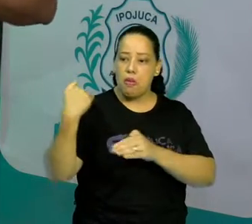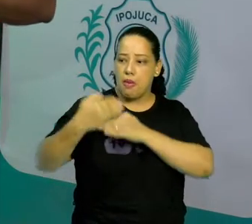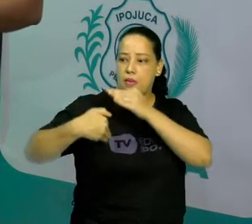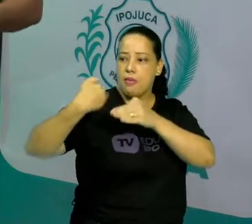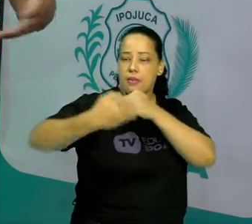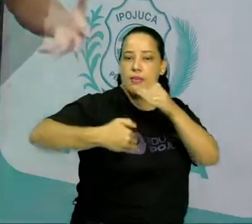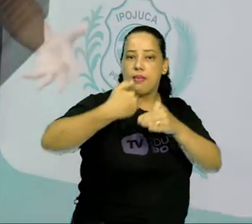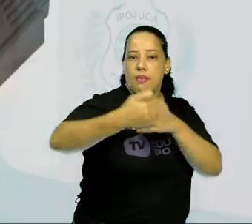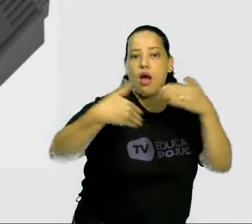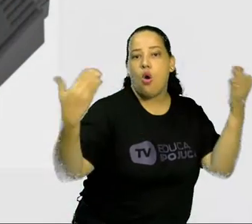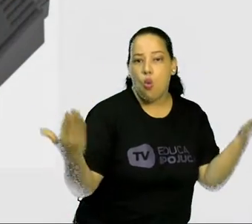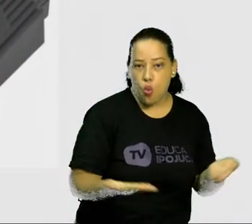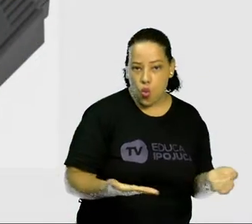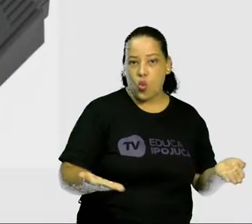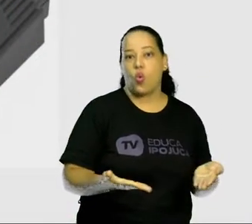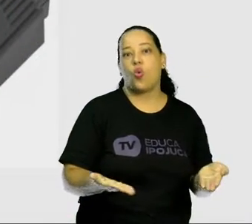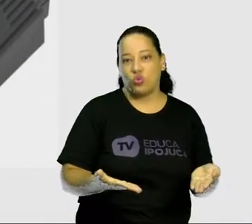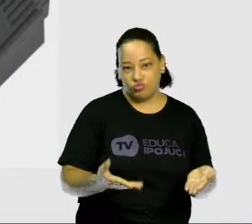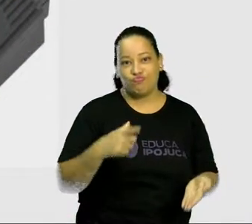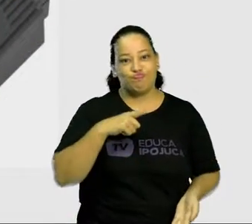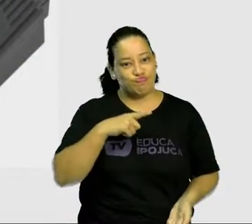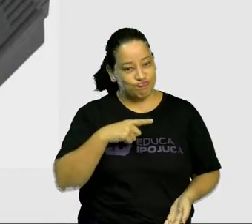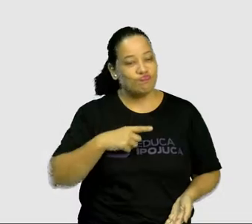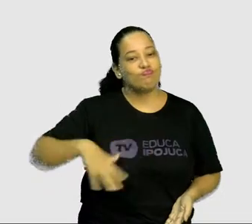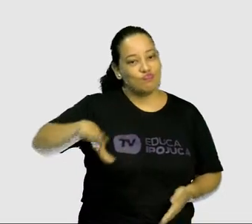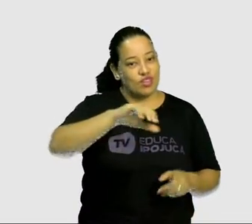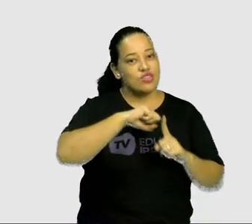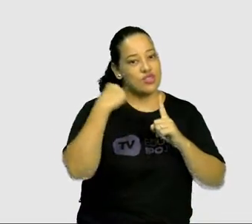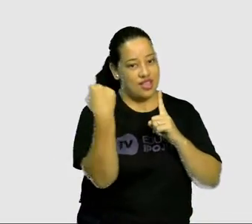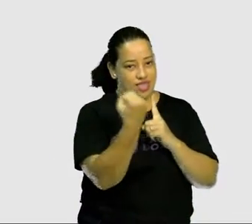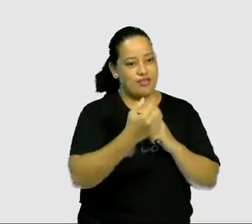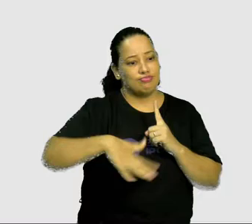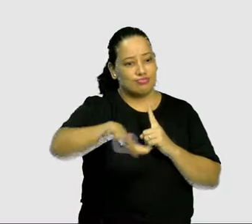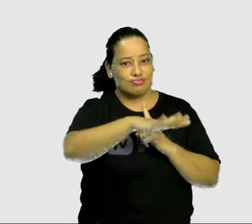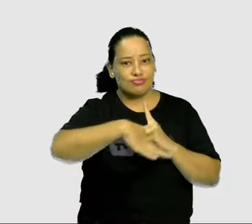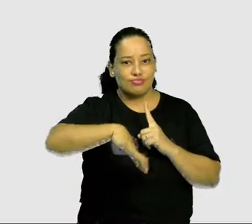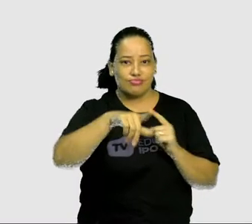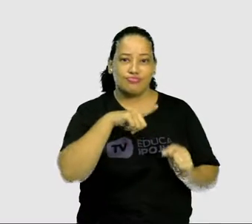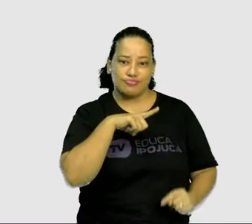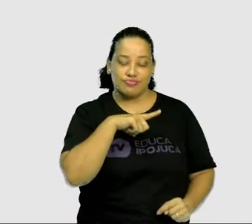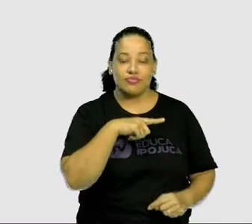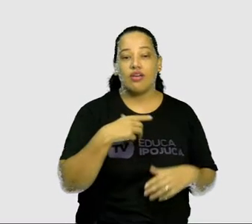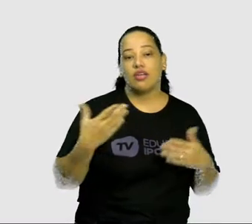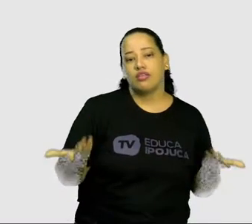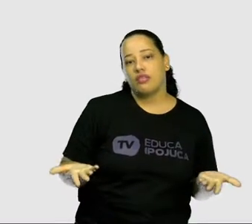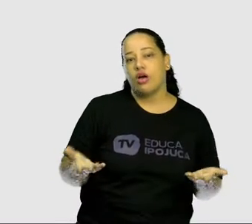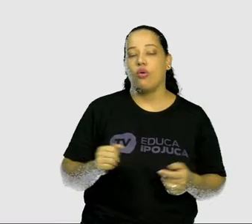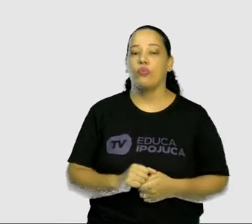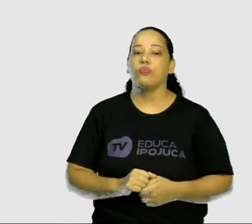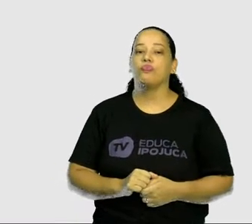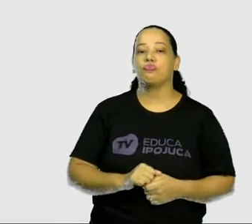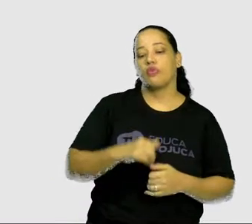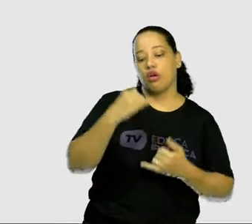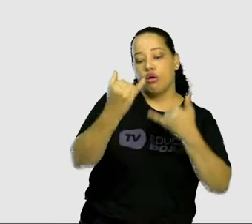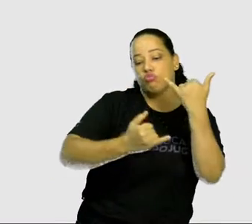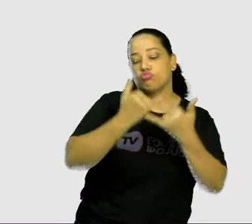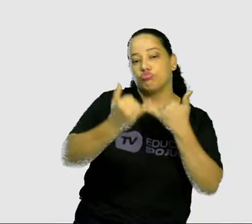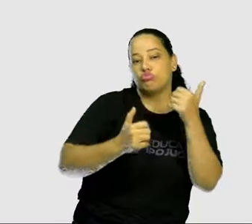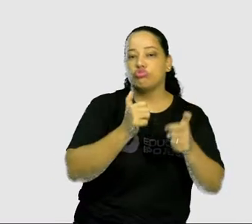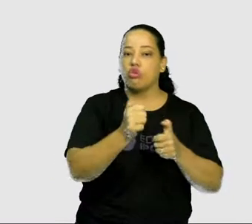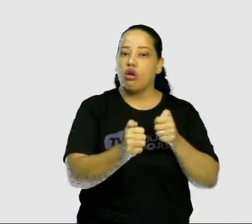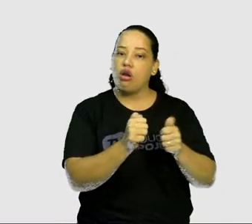eletrônico na nossa sociedade. Então, o jogo eletrônico é aquele que vai usar